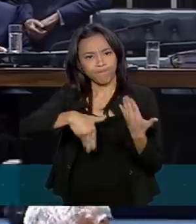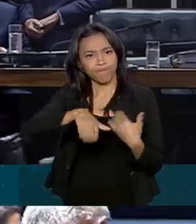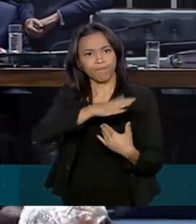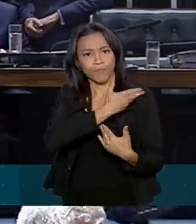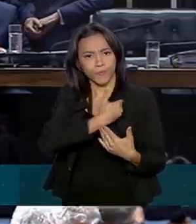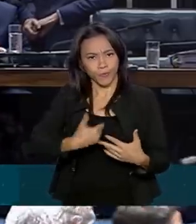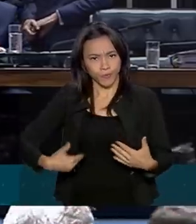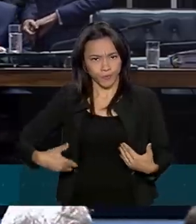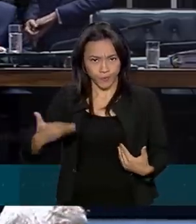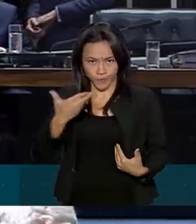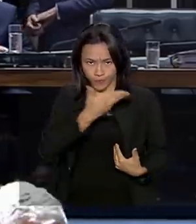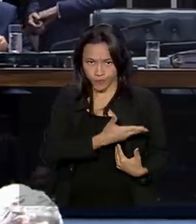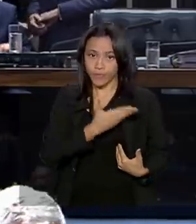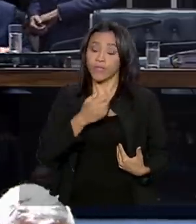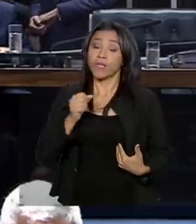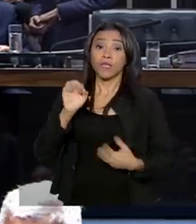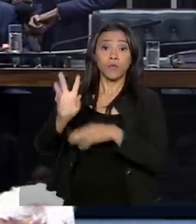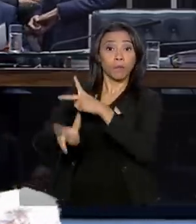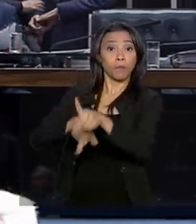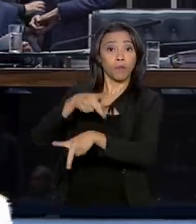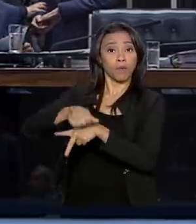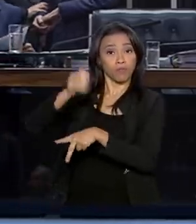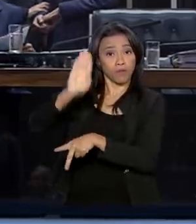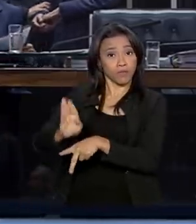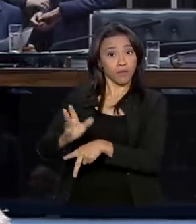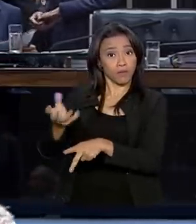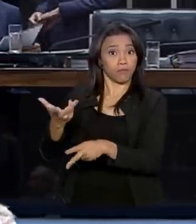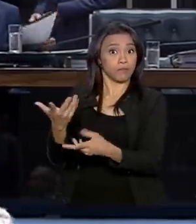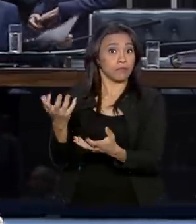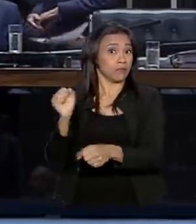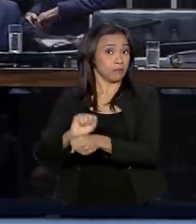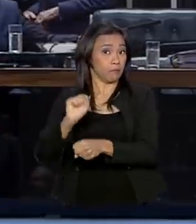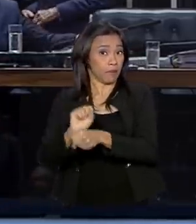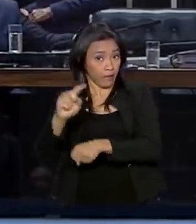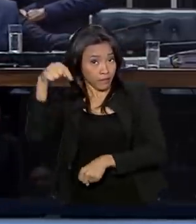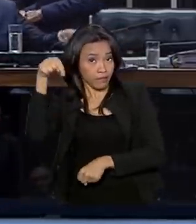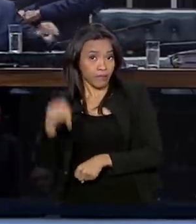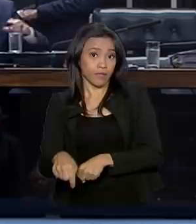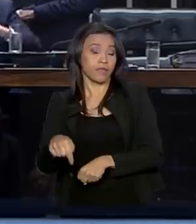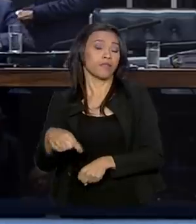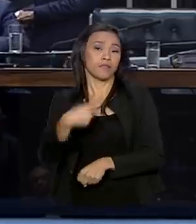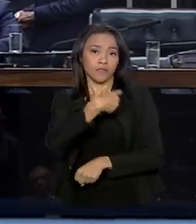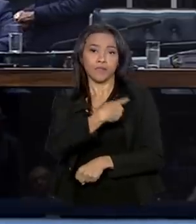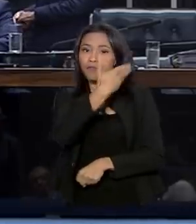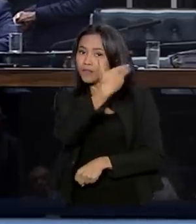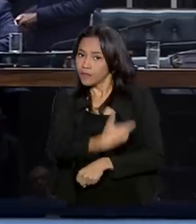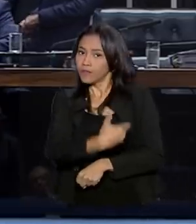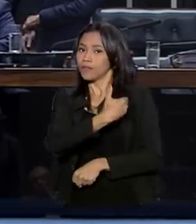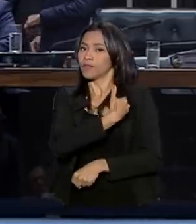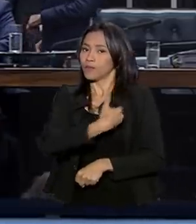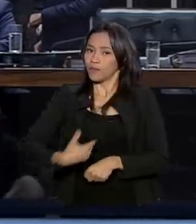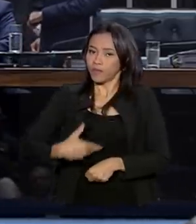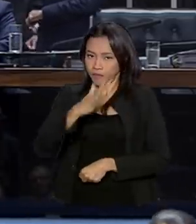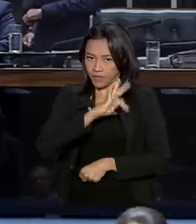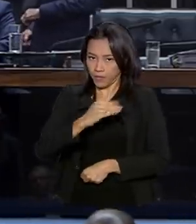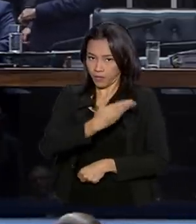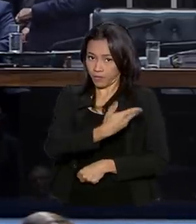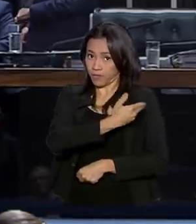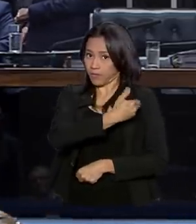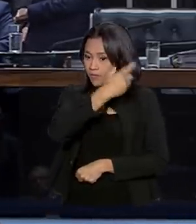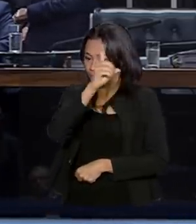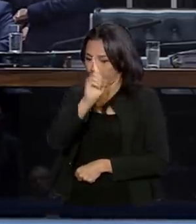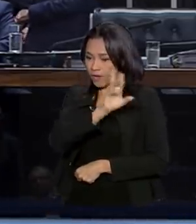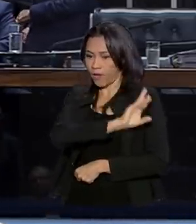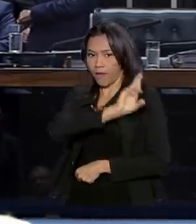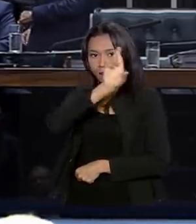a conciliação que os brasileiros esperam desta Casa, do Governo Federal que V. Exª representa hoje